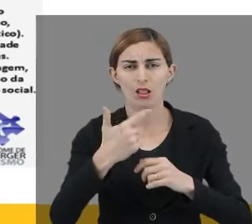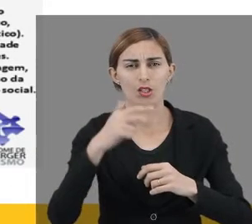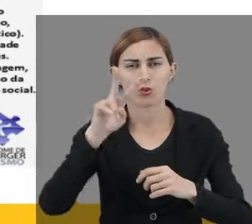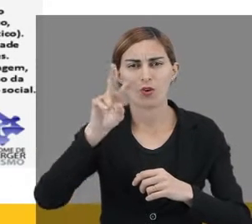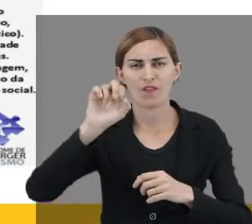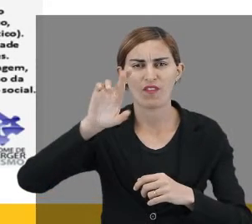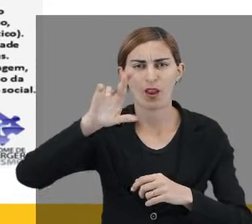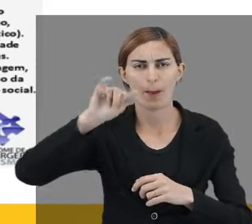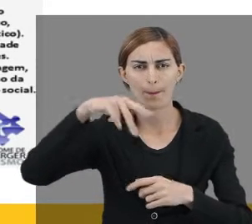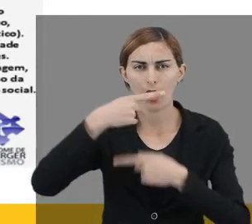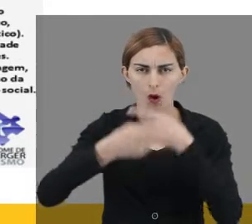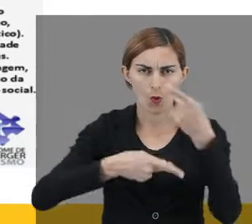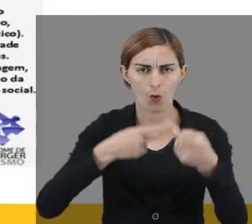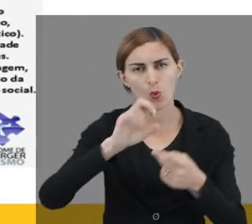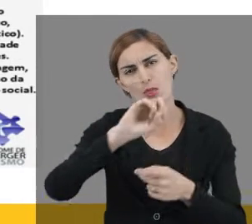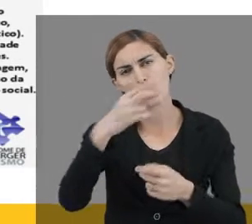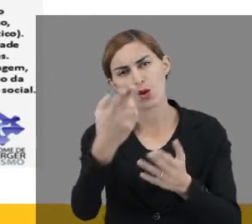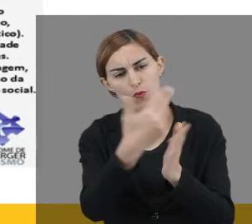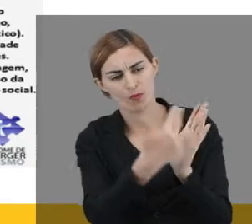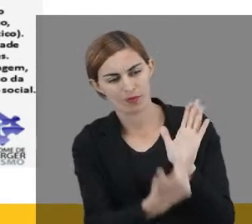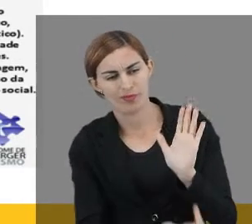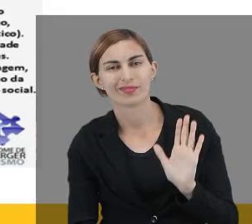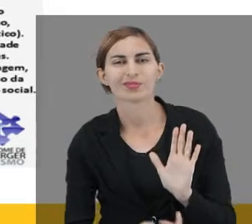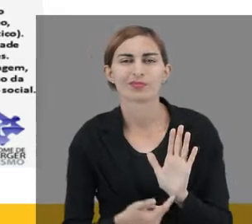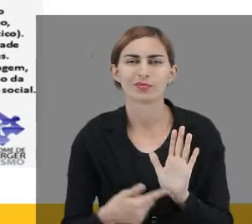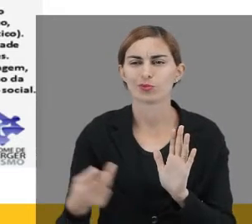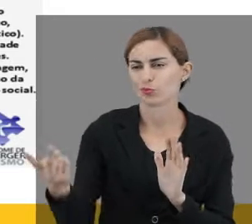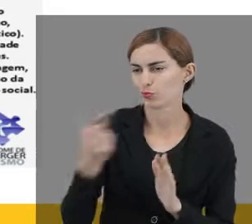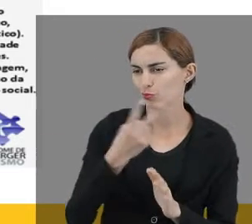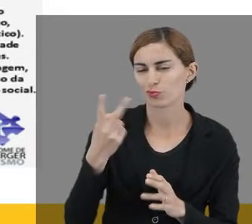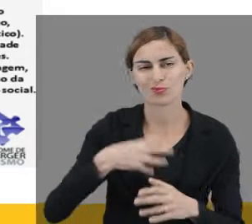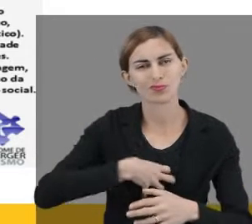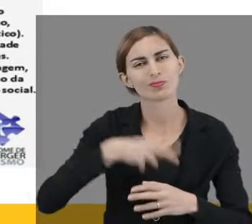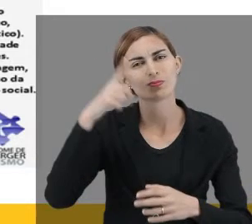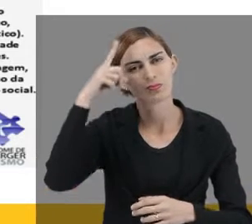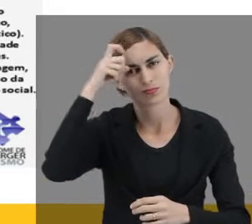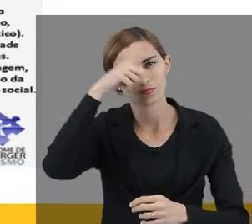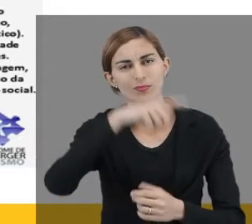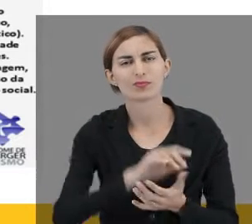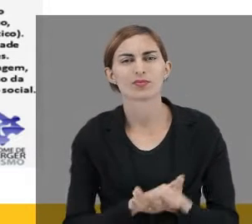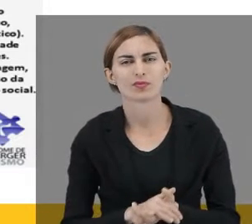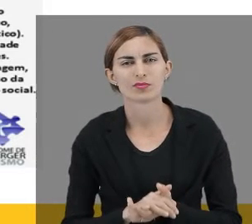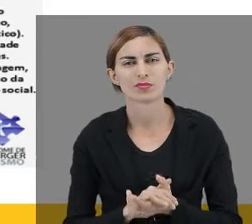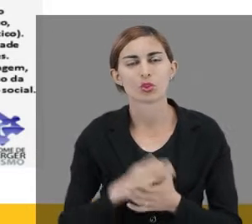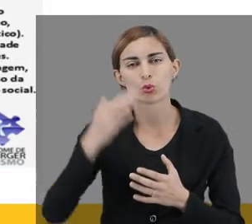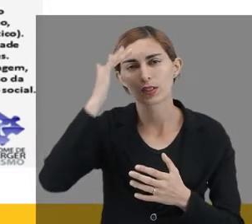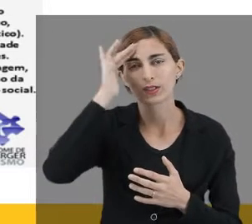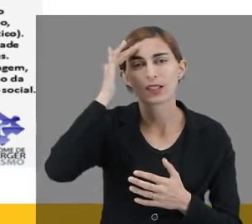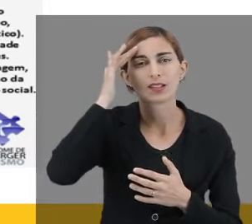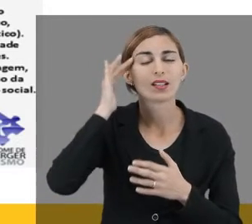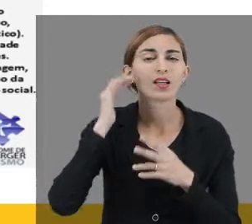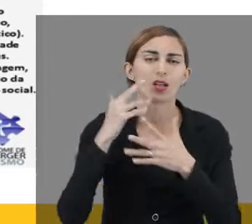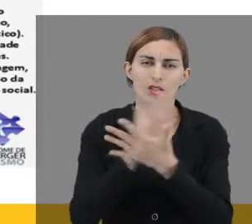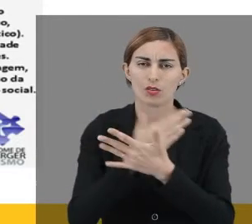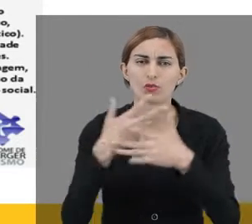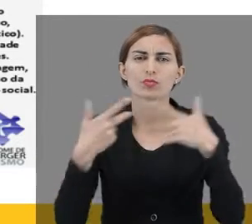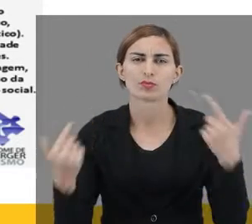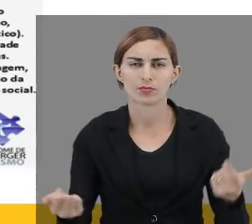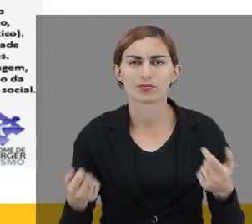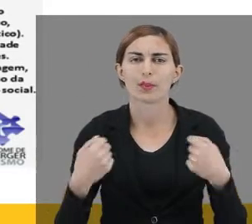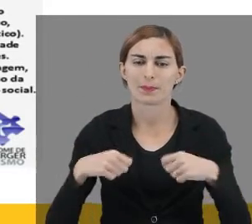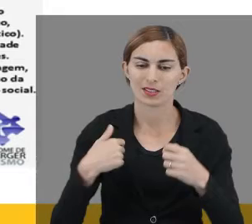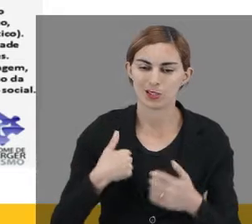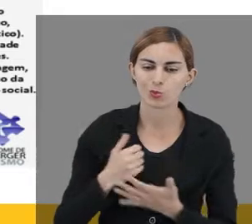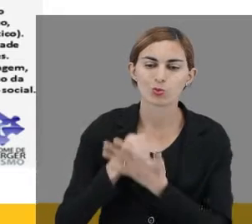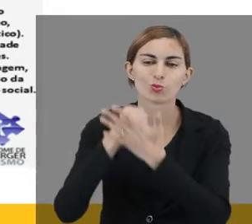verbal como a não verbal. Então fica muito complicado elas compreenderem algumas coisas. E é importante nesse momento